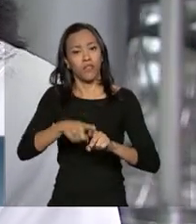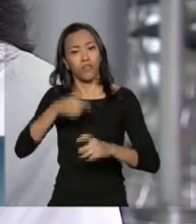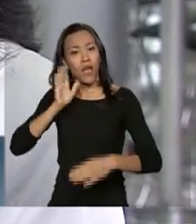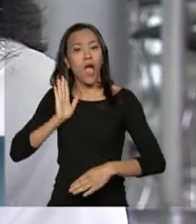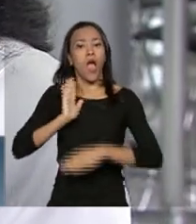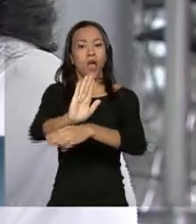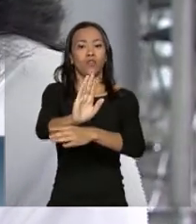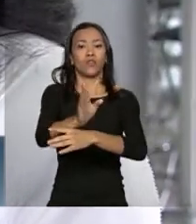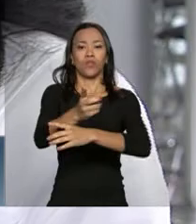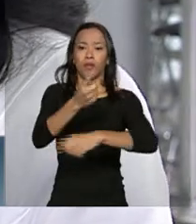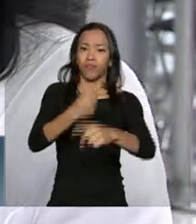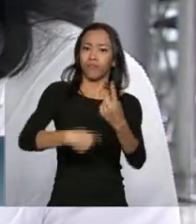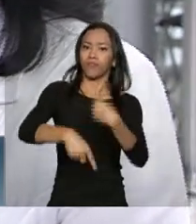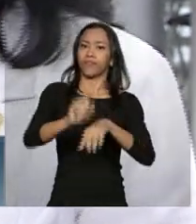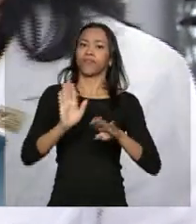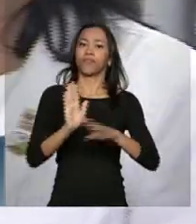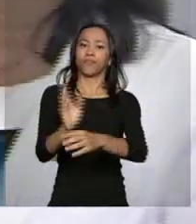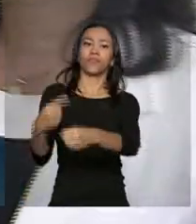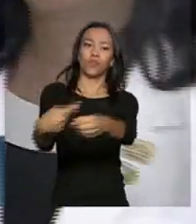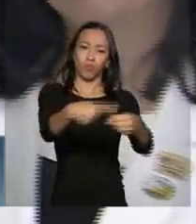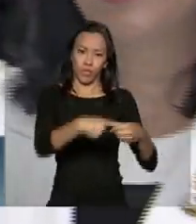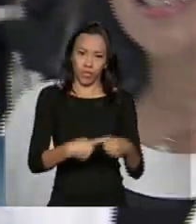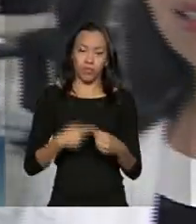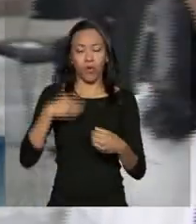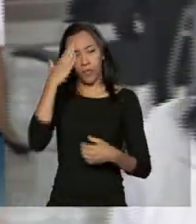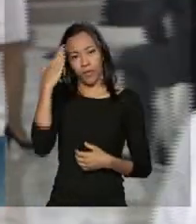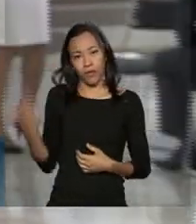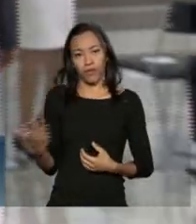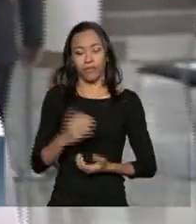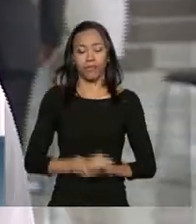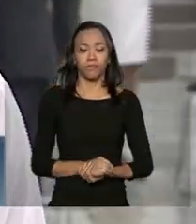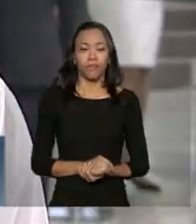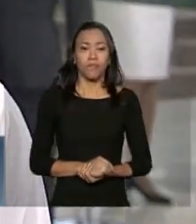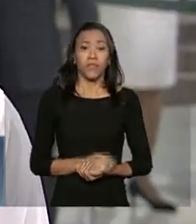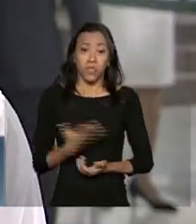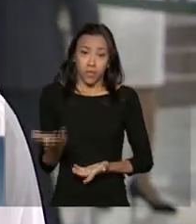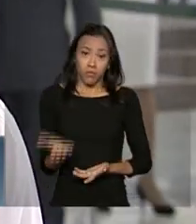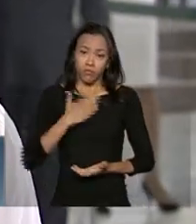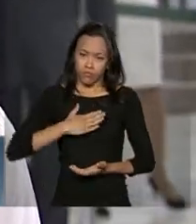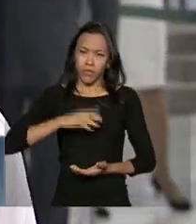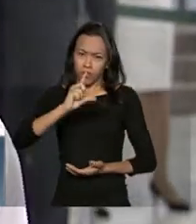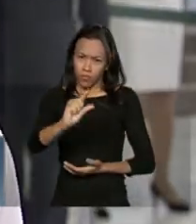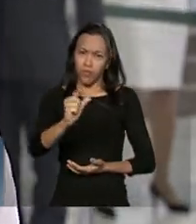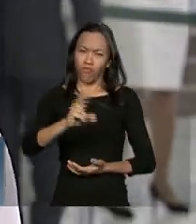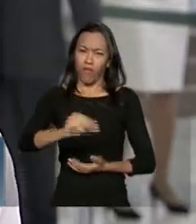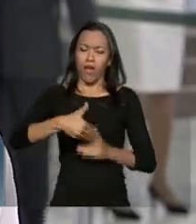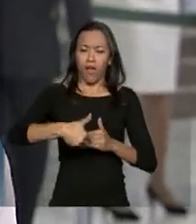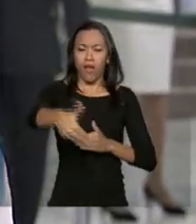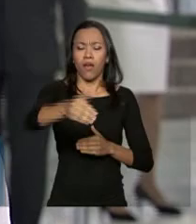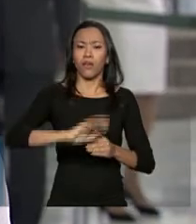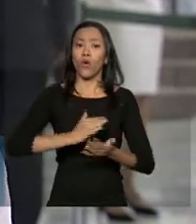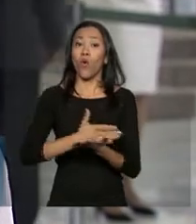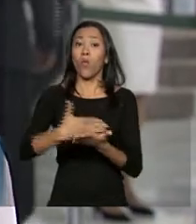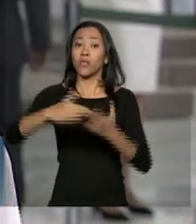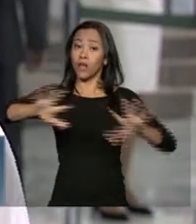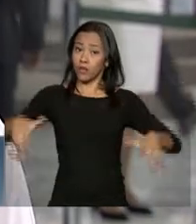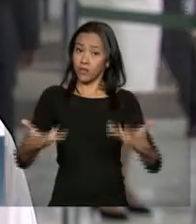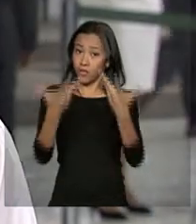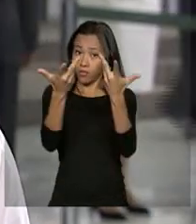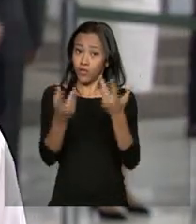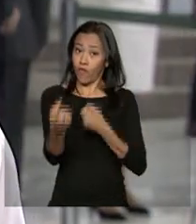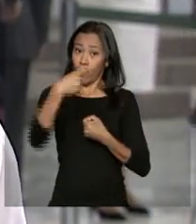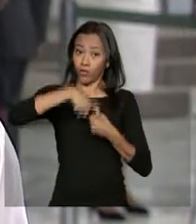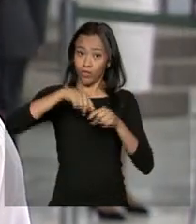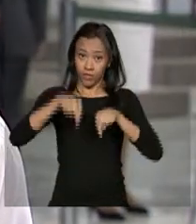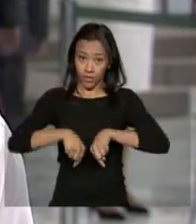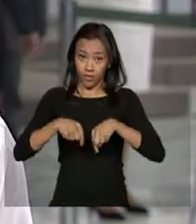municípios. Obrigada pela participação ao vivo, prefeita. Bom, a qualquer momento começa aqui a cerimônia no Palácio do Planalto. Daniele,